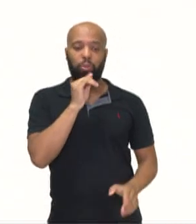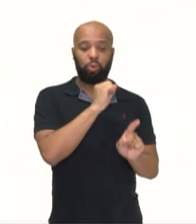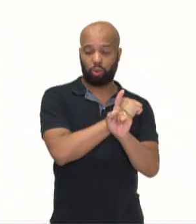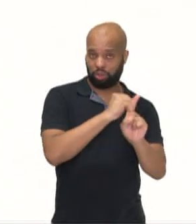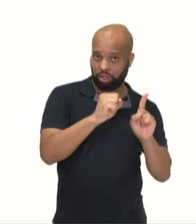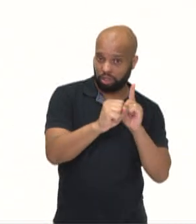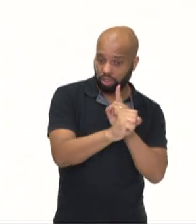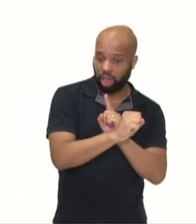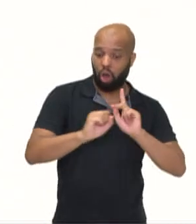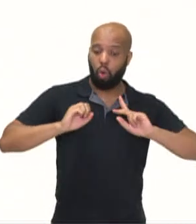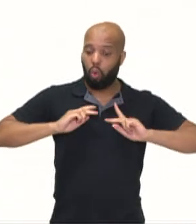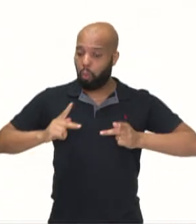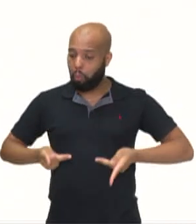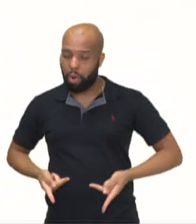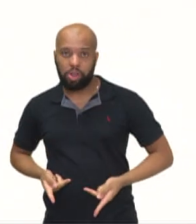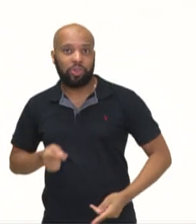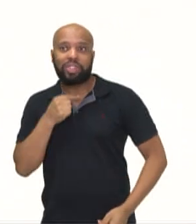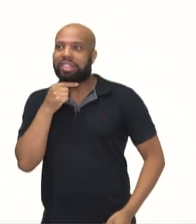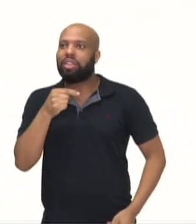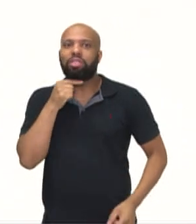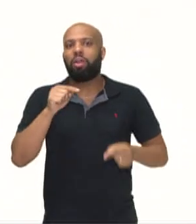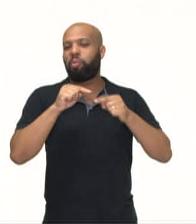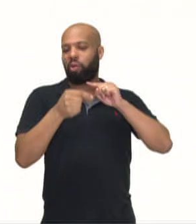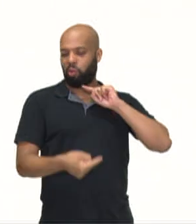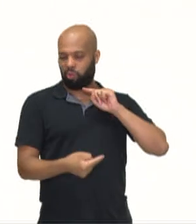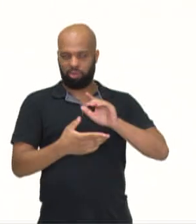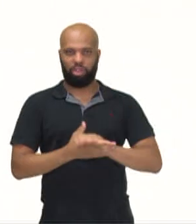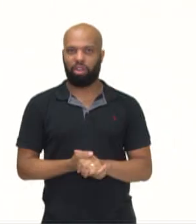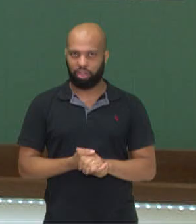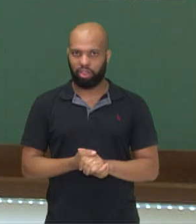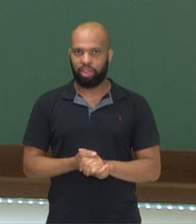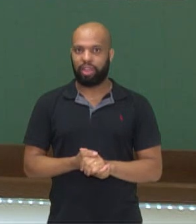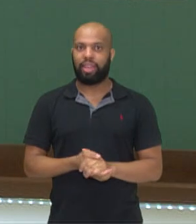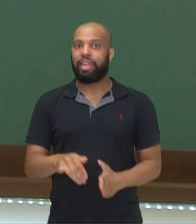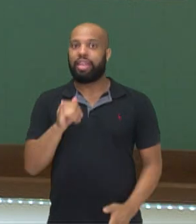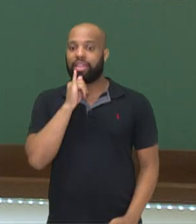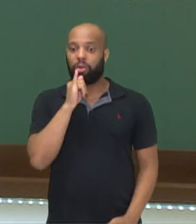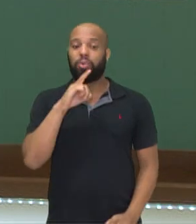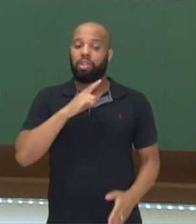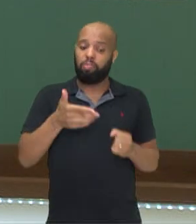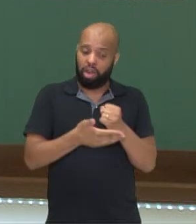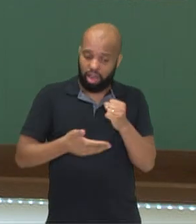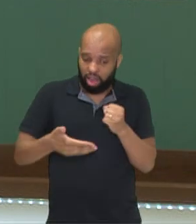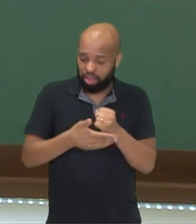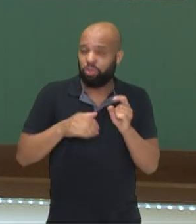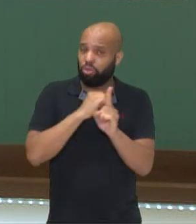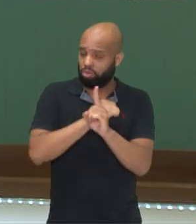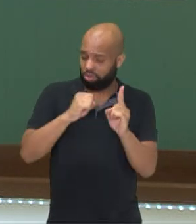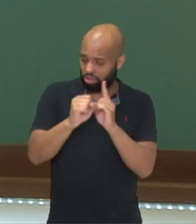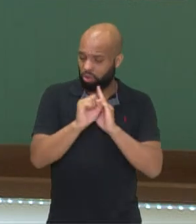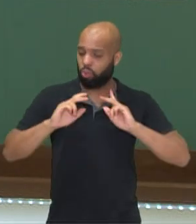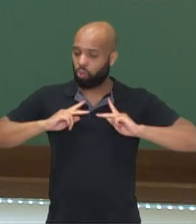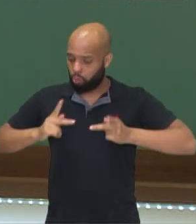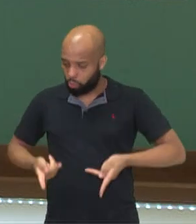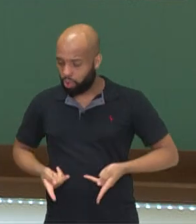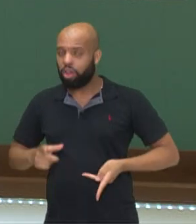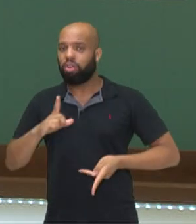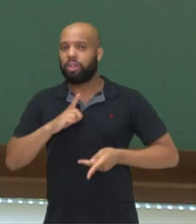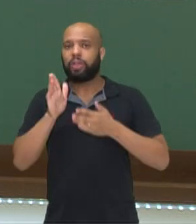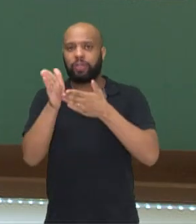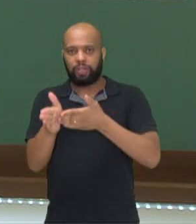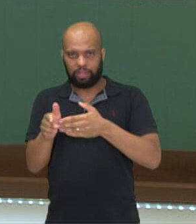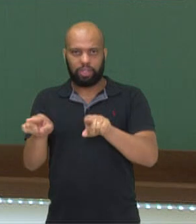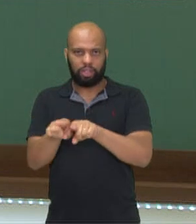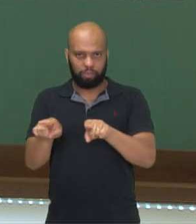incontestáveis. Então, a gente também tem que não fugir desses princípios sociais e humanos aqui também,